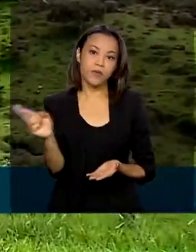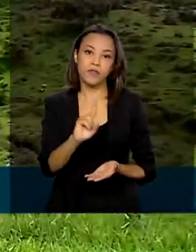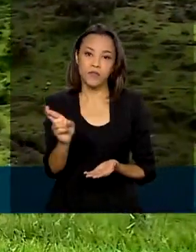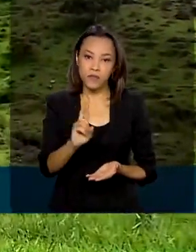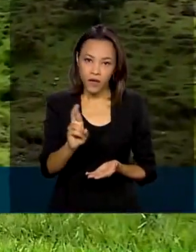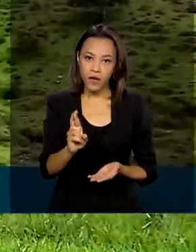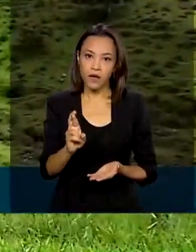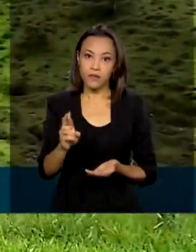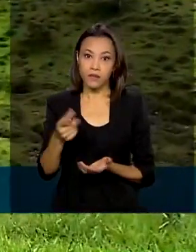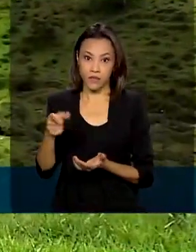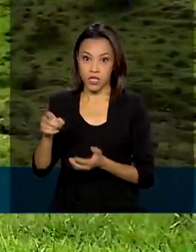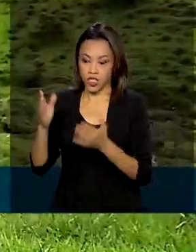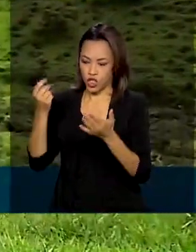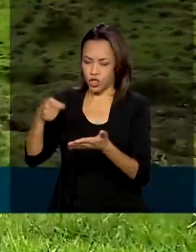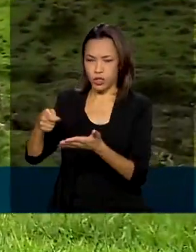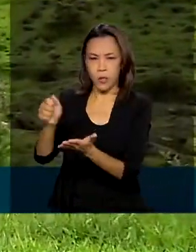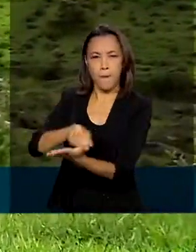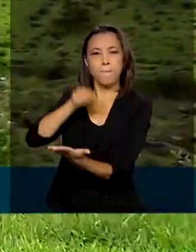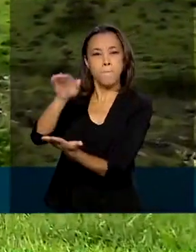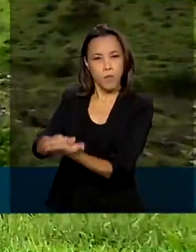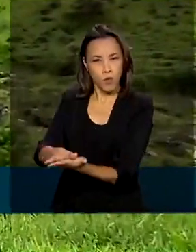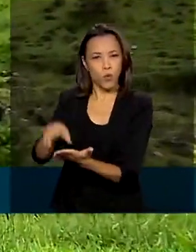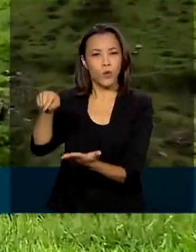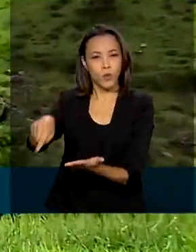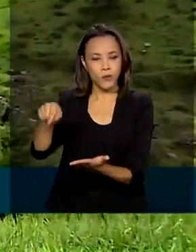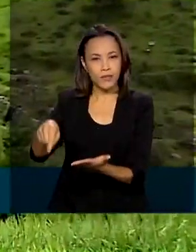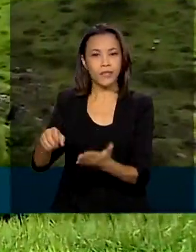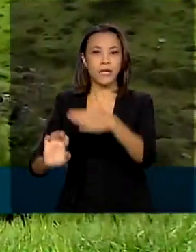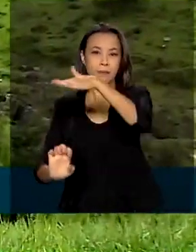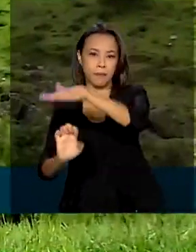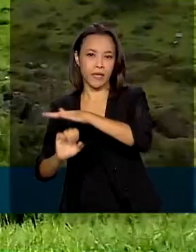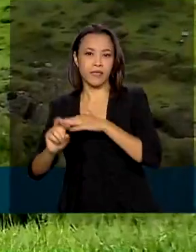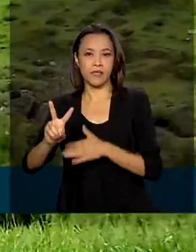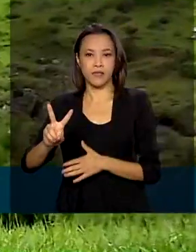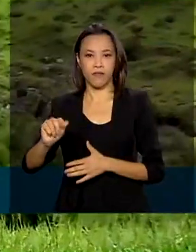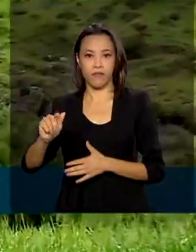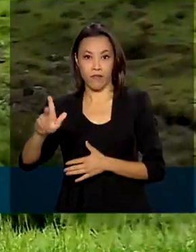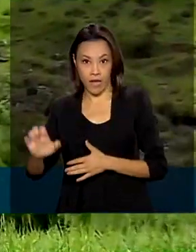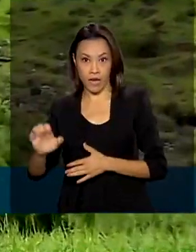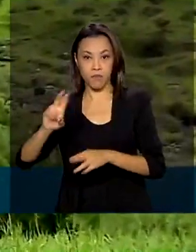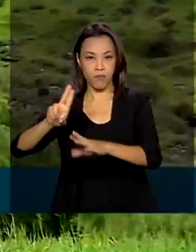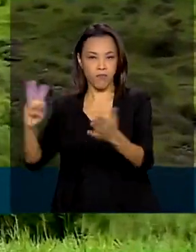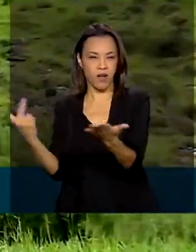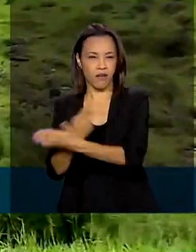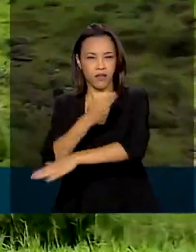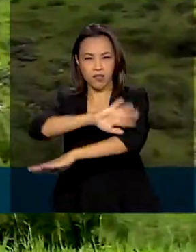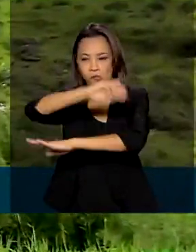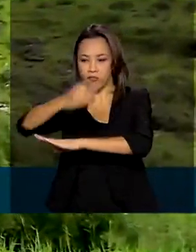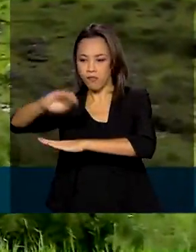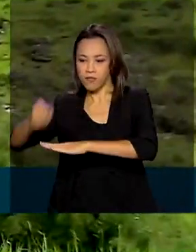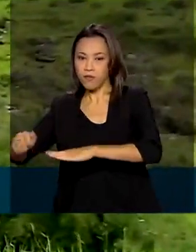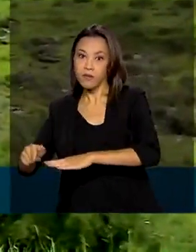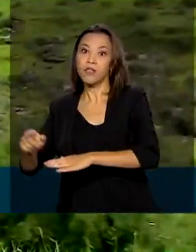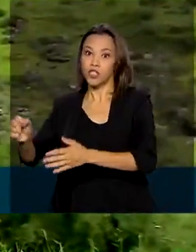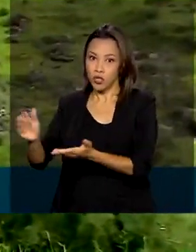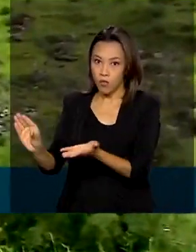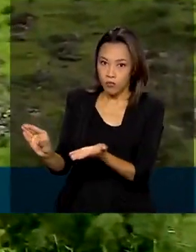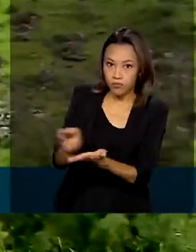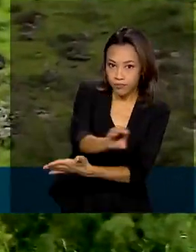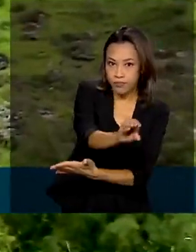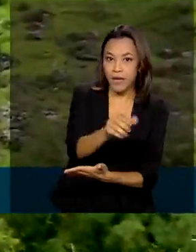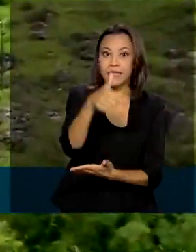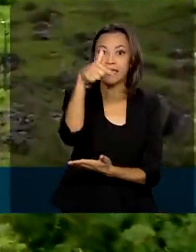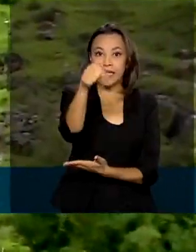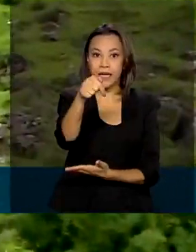da mineradora Vale, pelo rompimento da barragem de Brumadinho, para sete parques nacionais aqui em Minas Gerais. Além